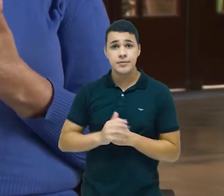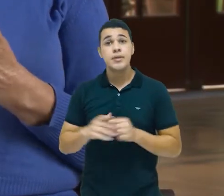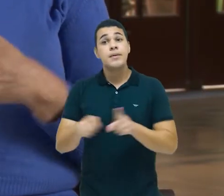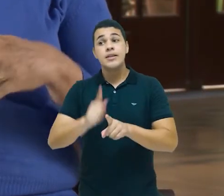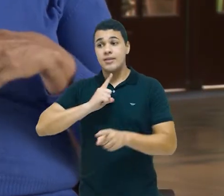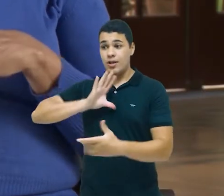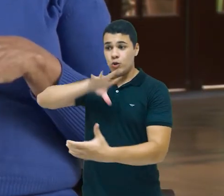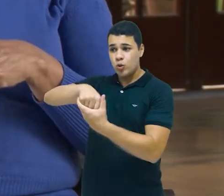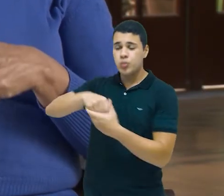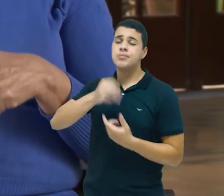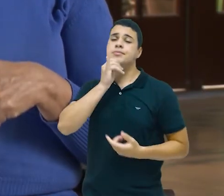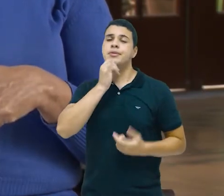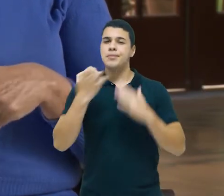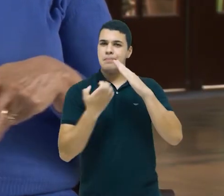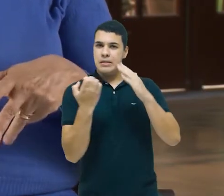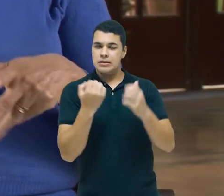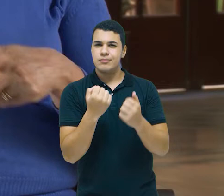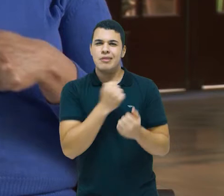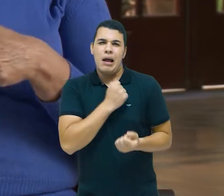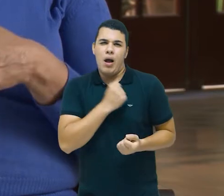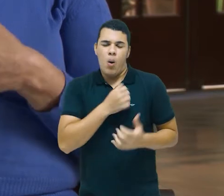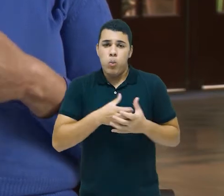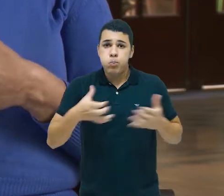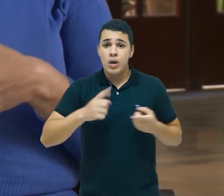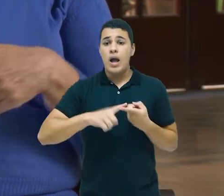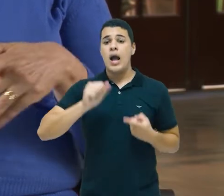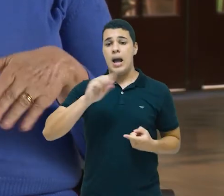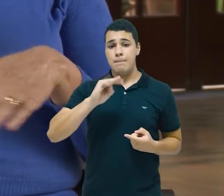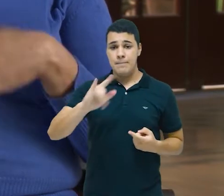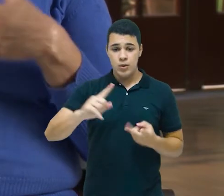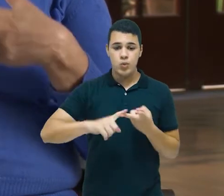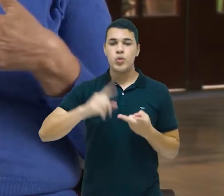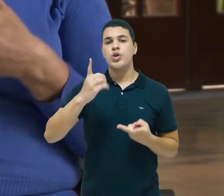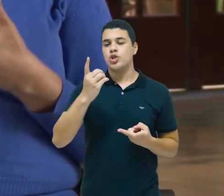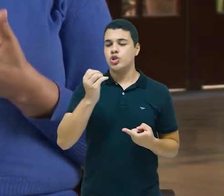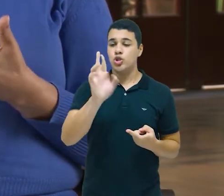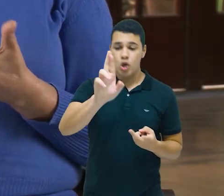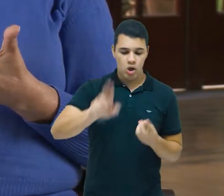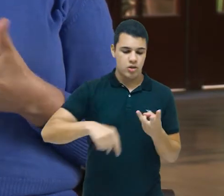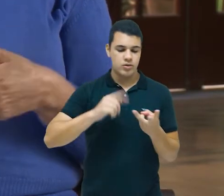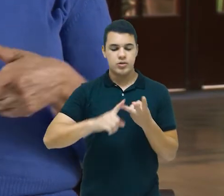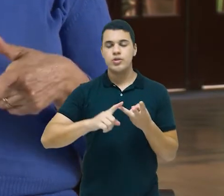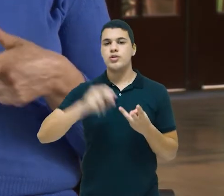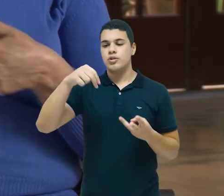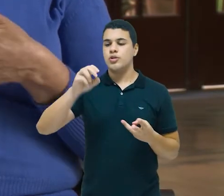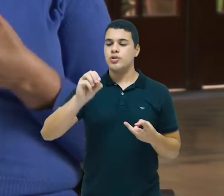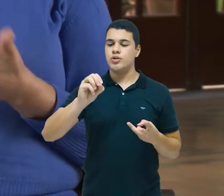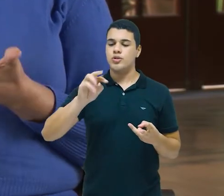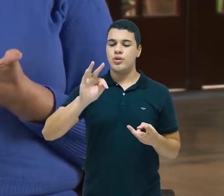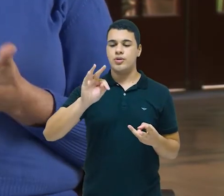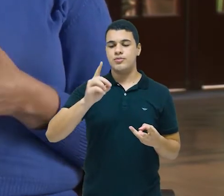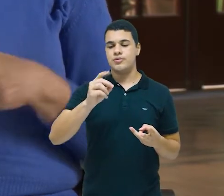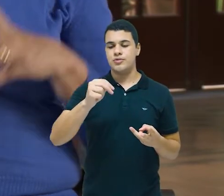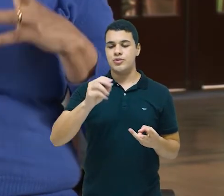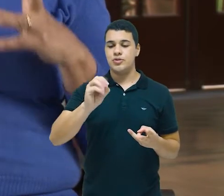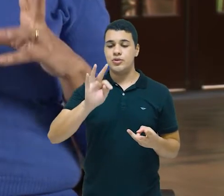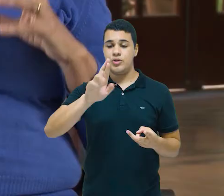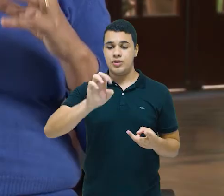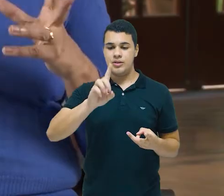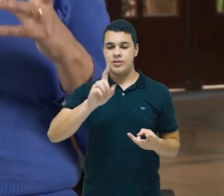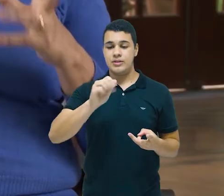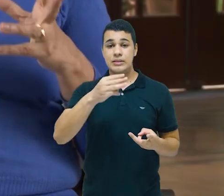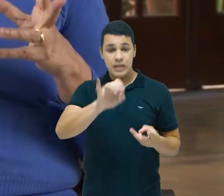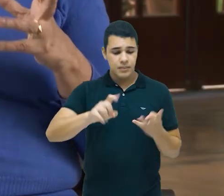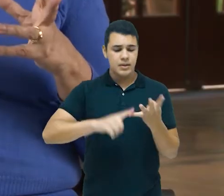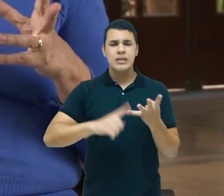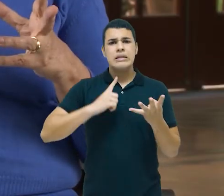saúde. Amil, Grupo Dor, a gente tem grupos, a Notre Dame Intermédica, a Apivida. Nós temos